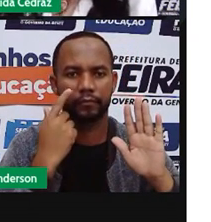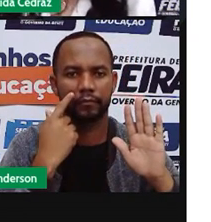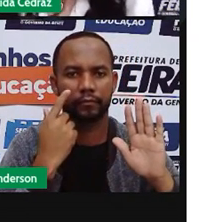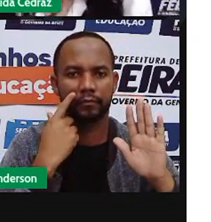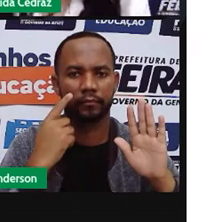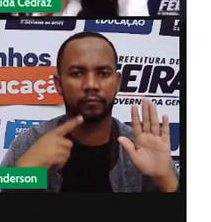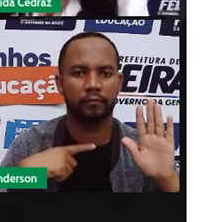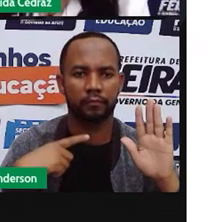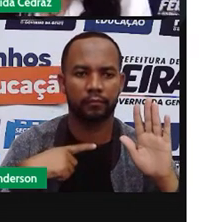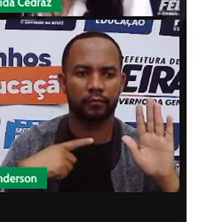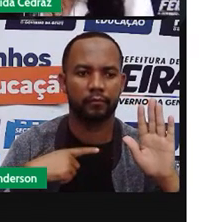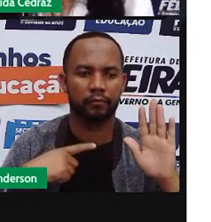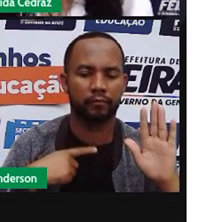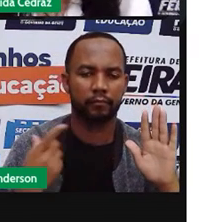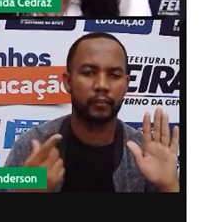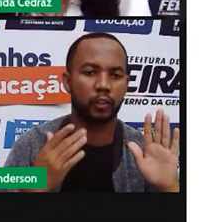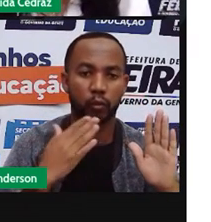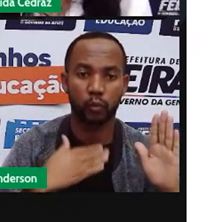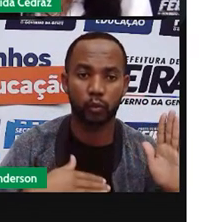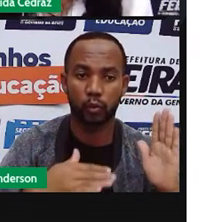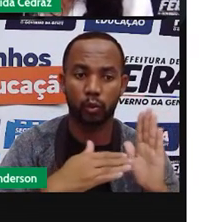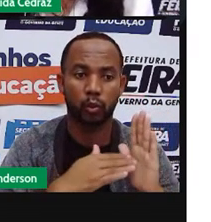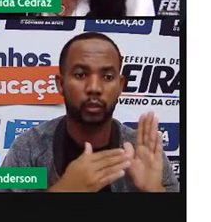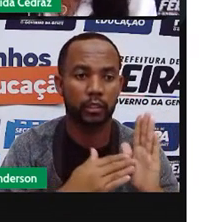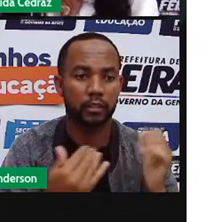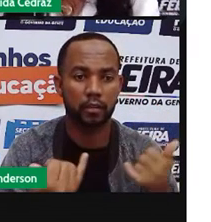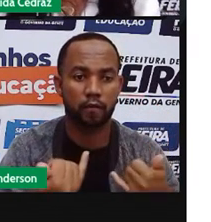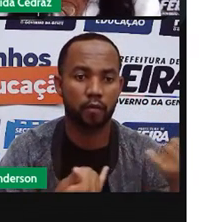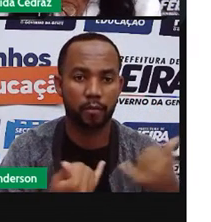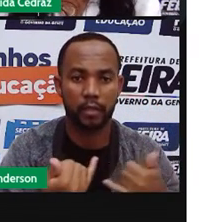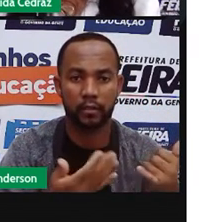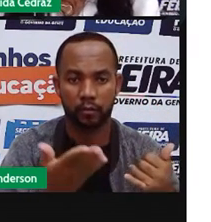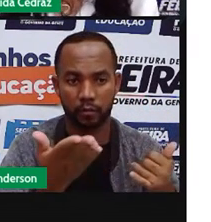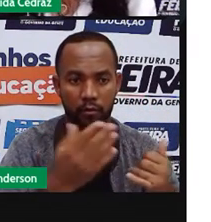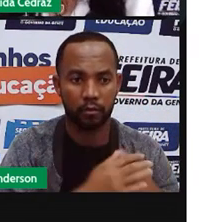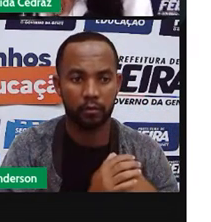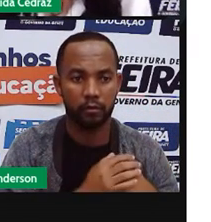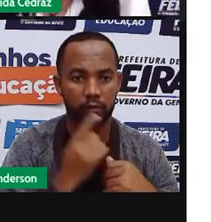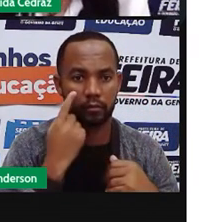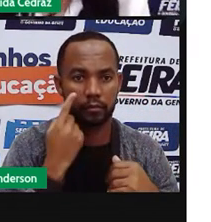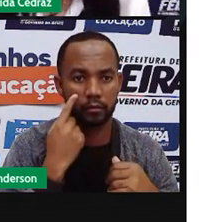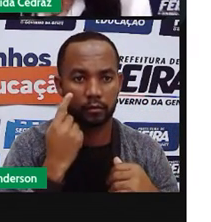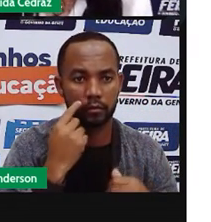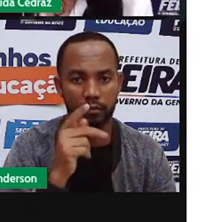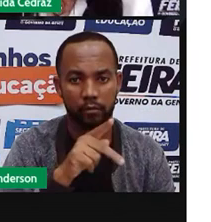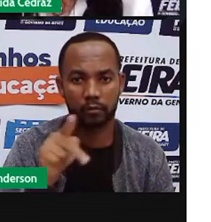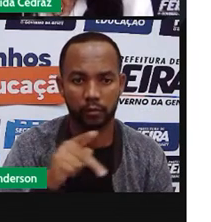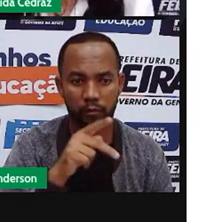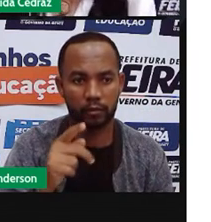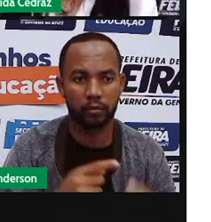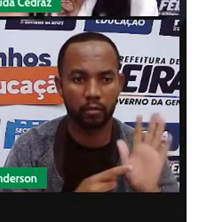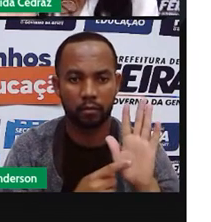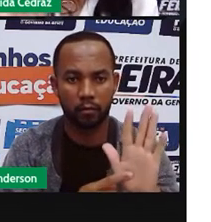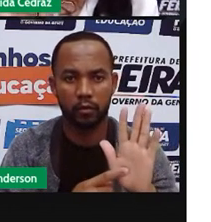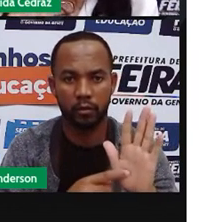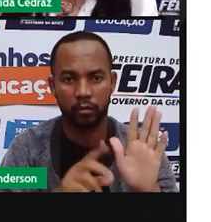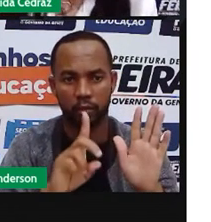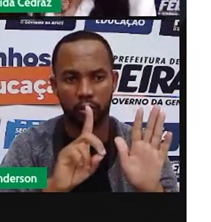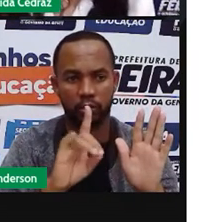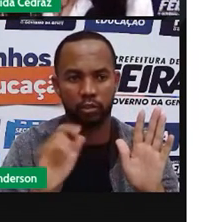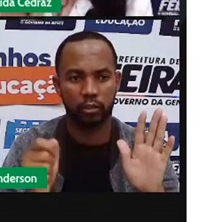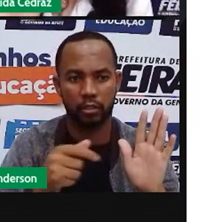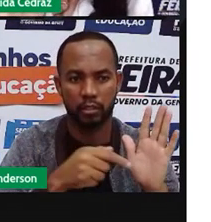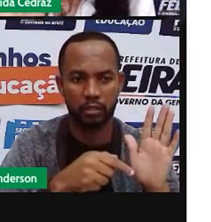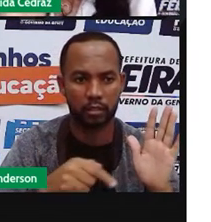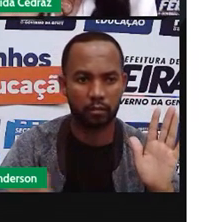ele tem todas essas informações aí onde a prova destapou para você os dias da